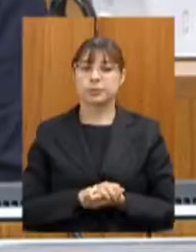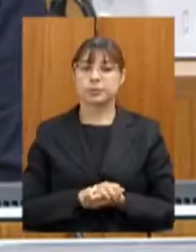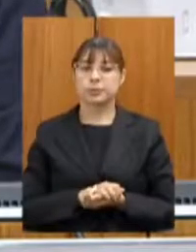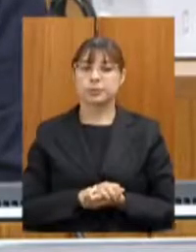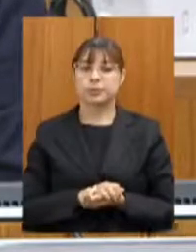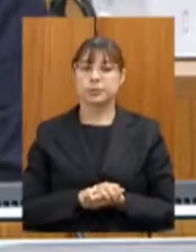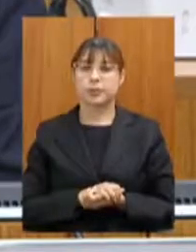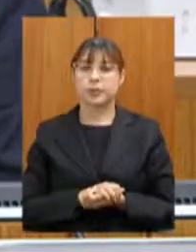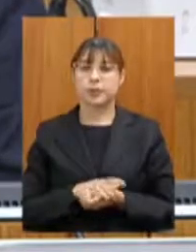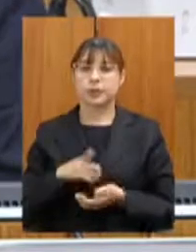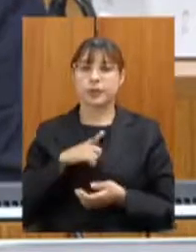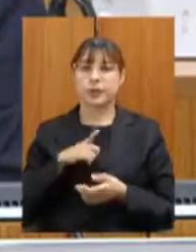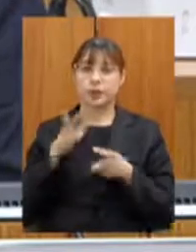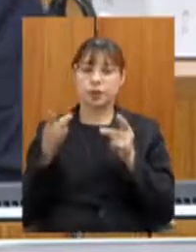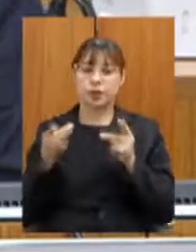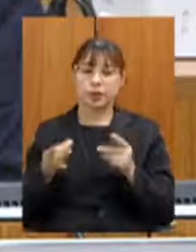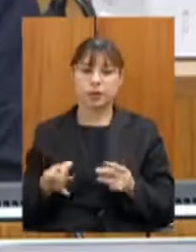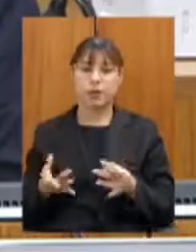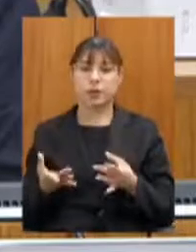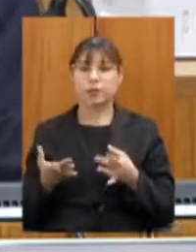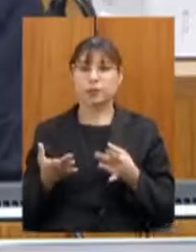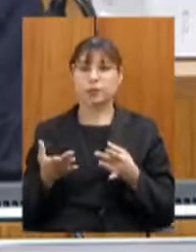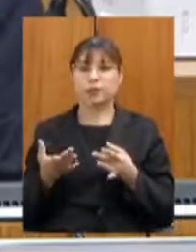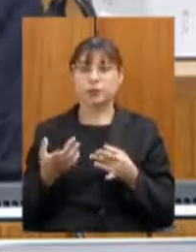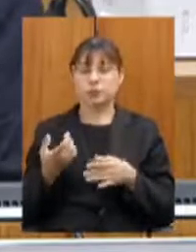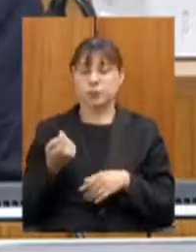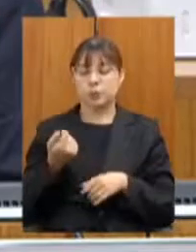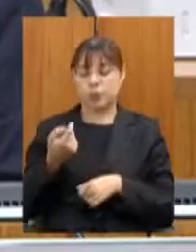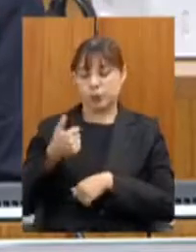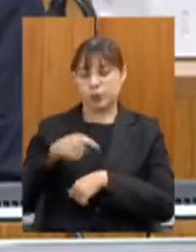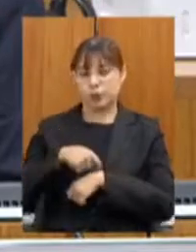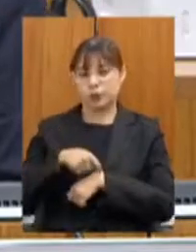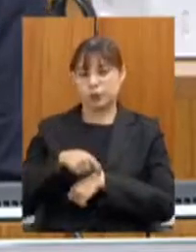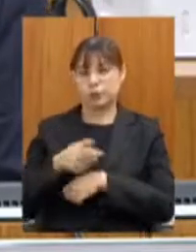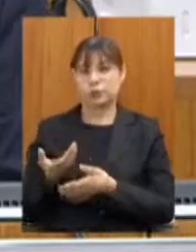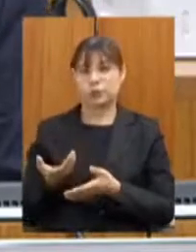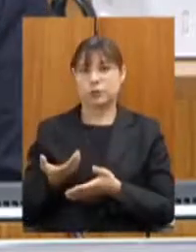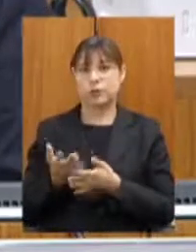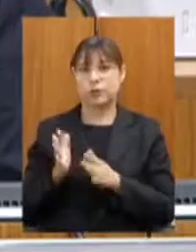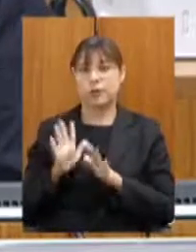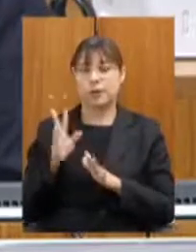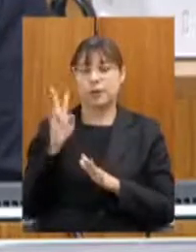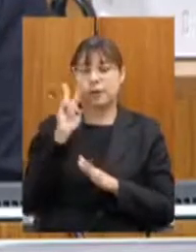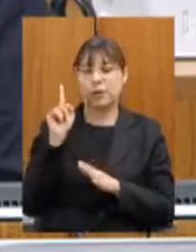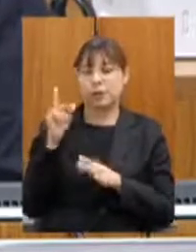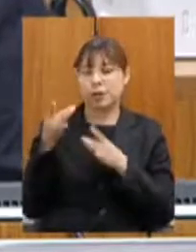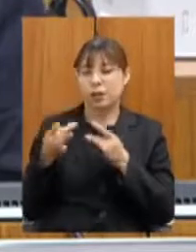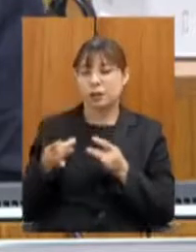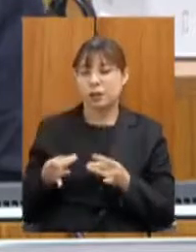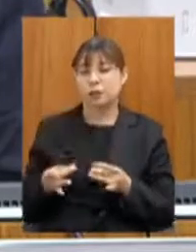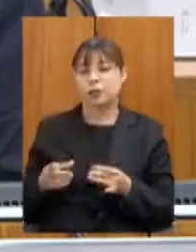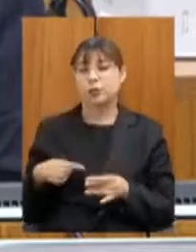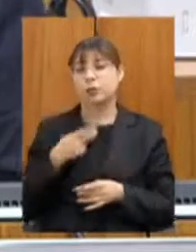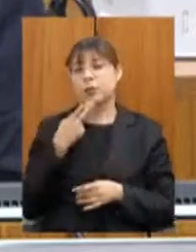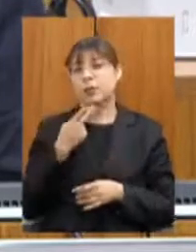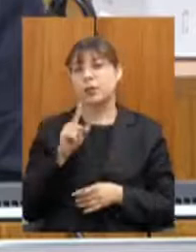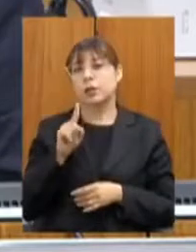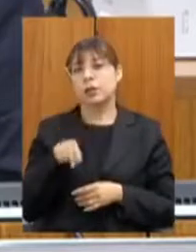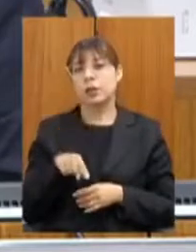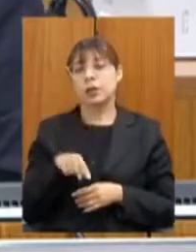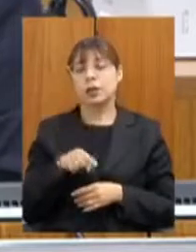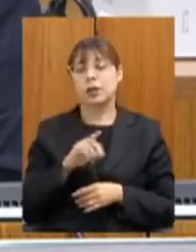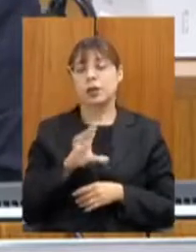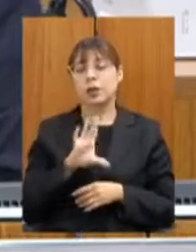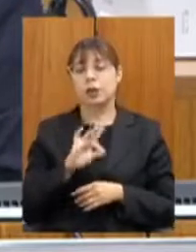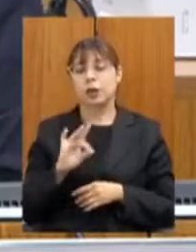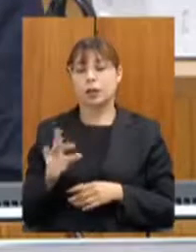Aqui é um detalhamento, eu não vou tomar, até porque o nosso tempo é exíguo, mas aqui é um detalhamento do que a gente chama de cada um dos lotes